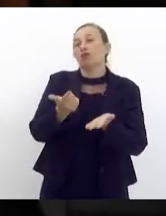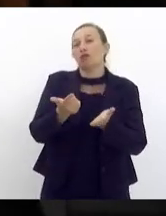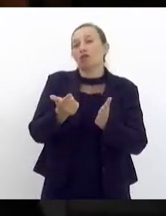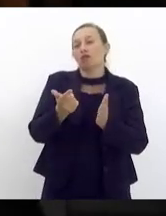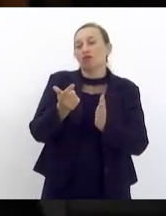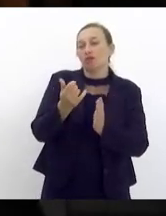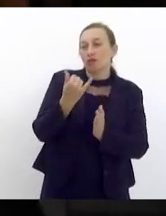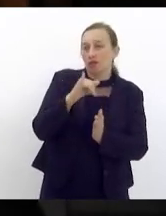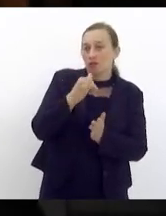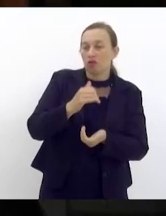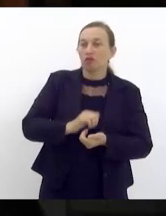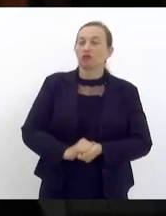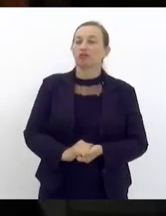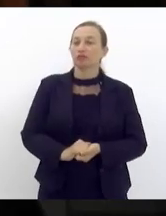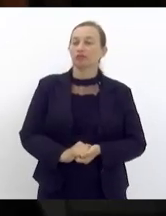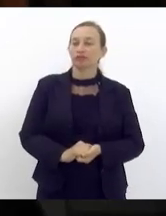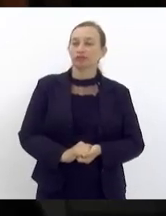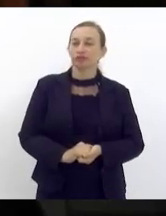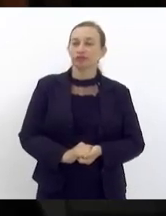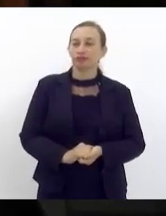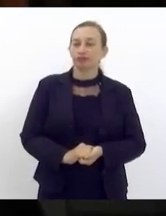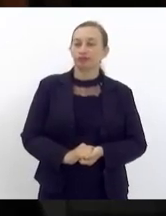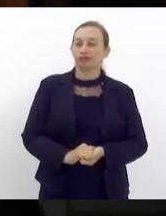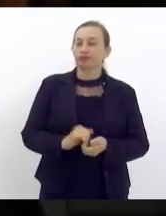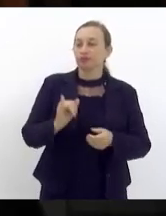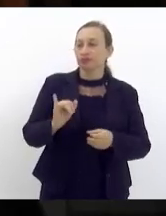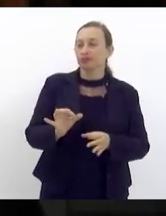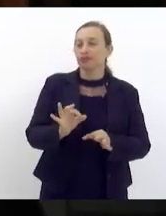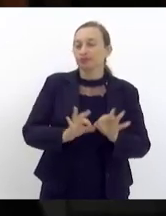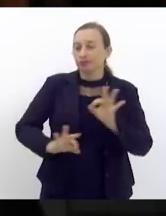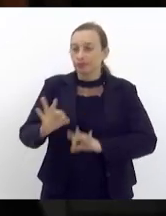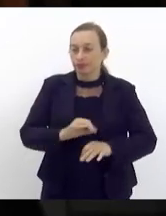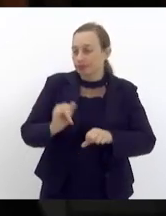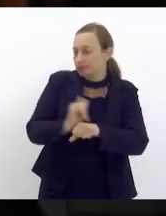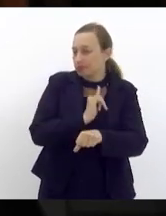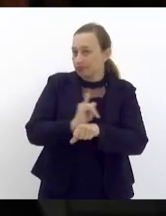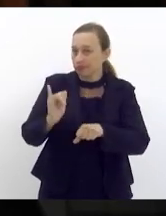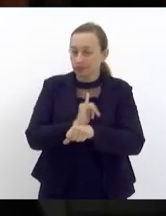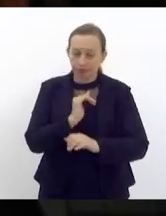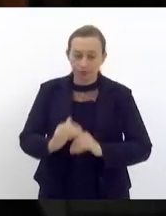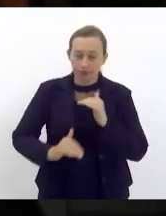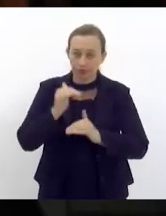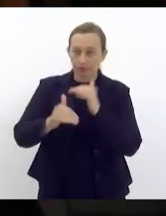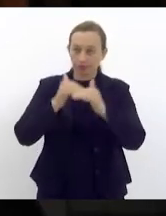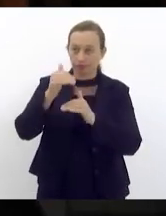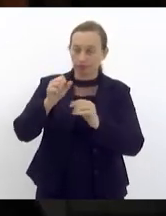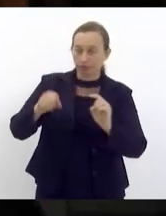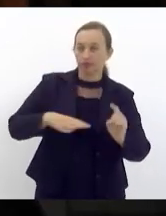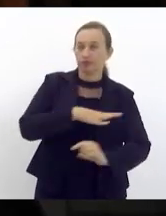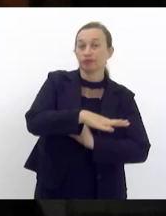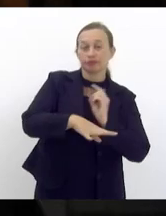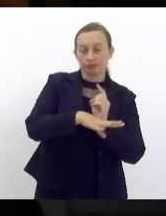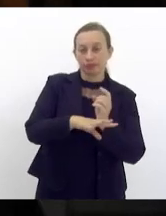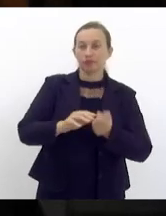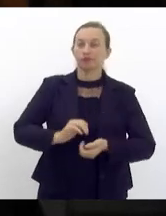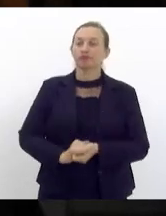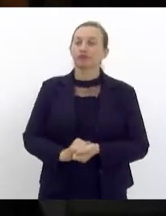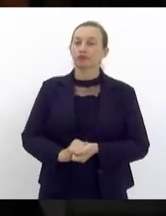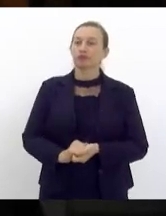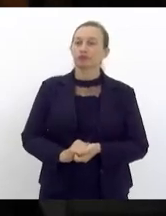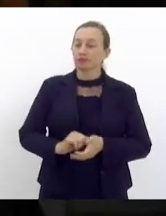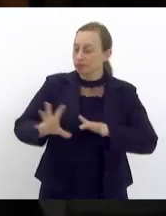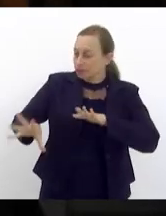essa plana estratégica de desenvolvimento econômico social se respalda numa